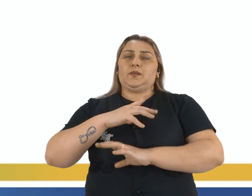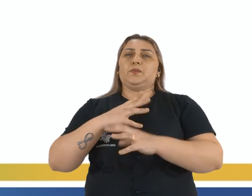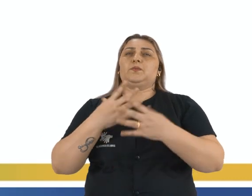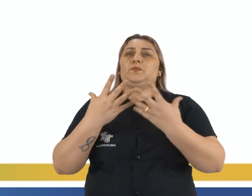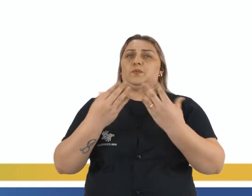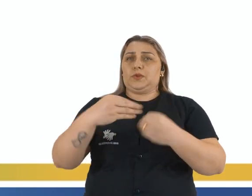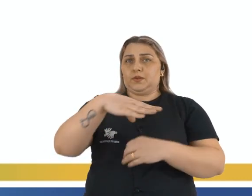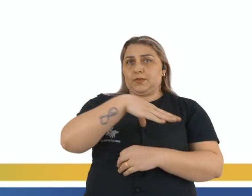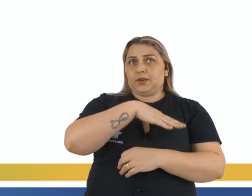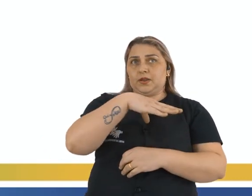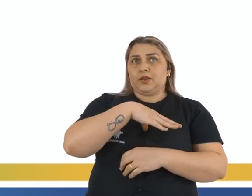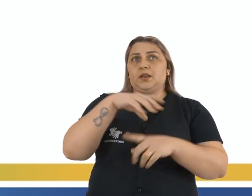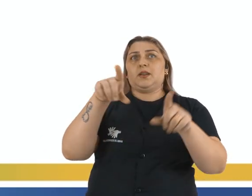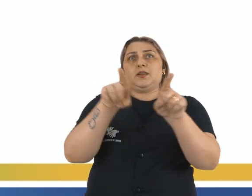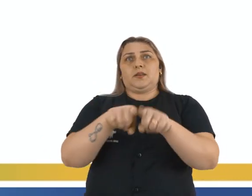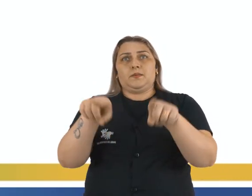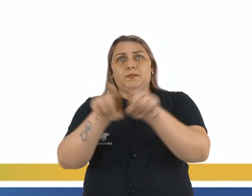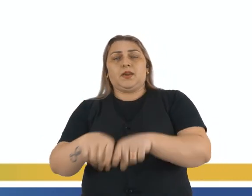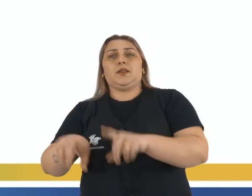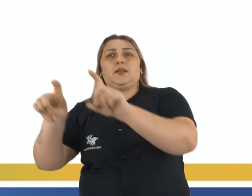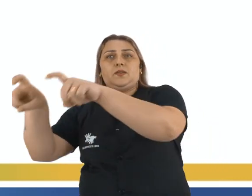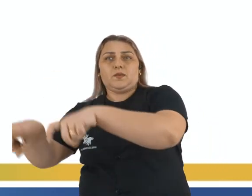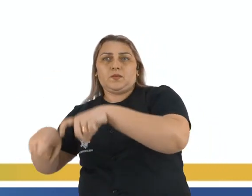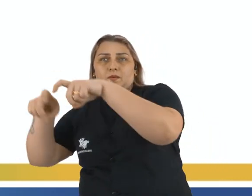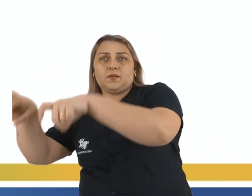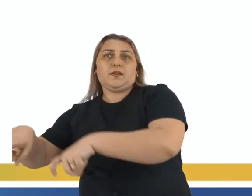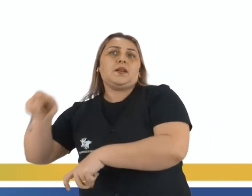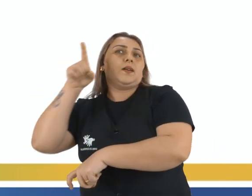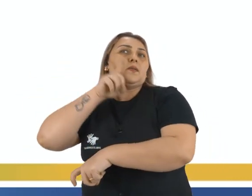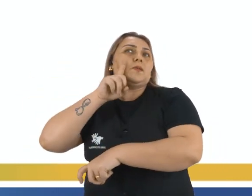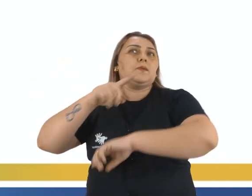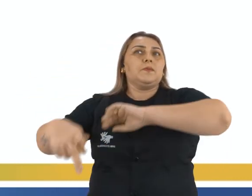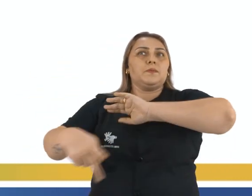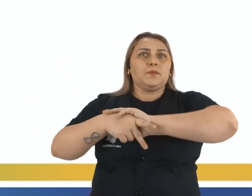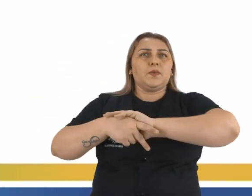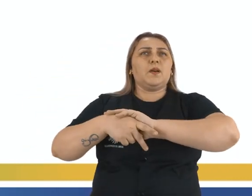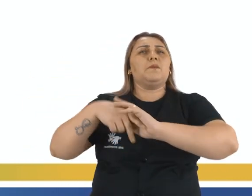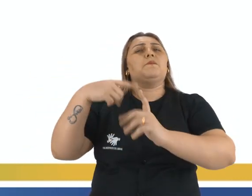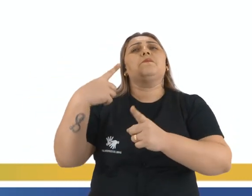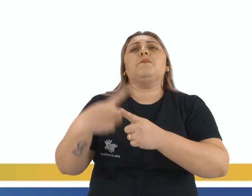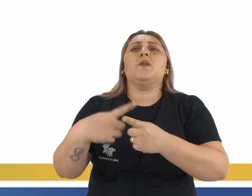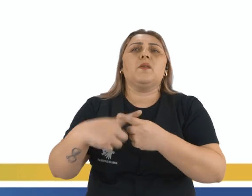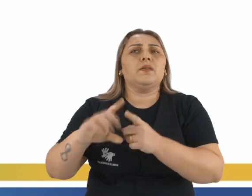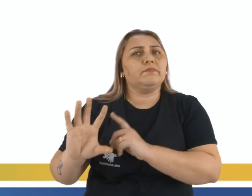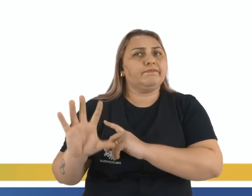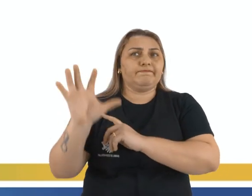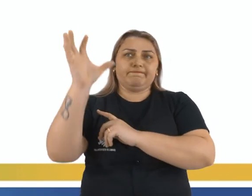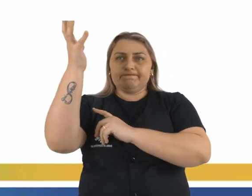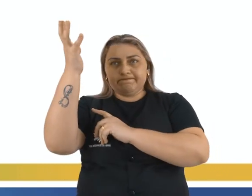tanto nas metrópoles como nas demais colônias americanas. Por que que isso aconteceu?